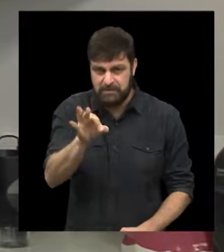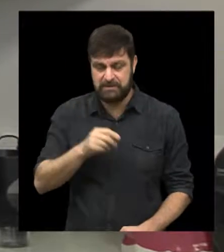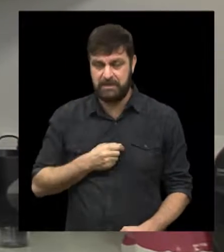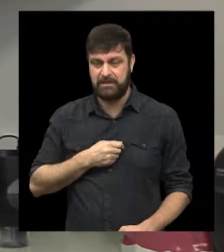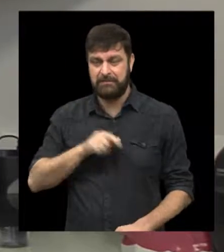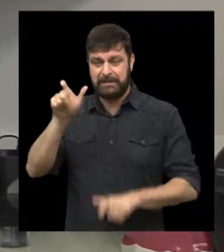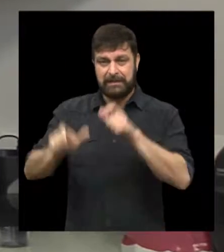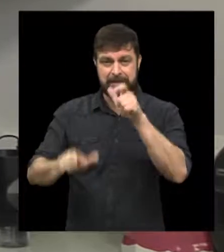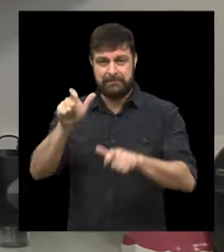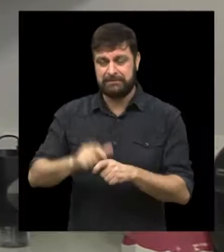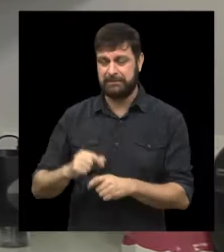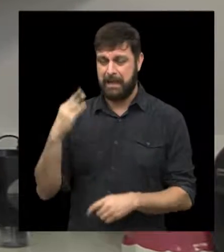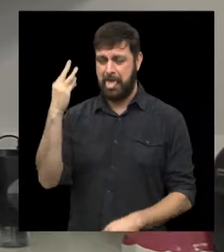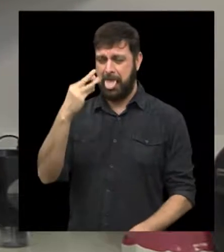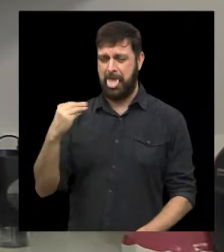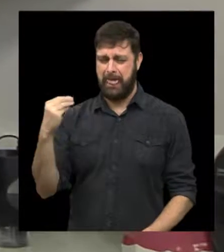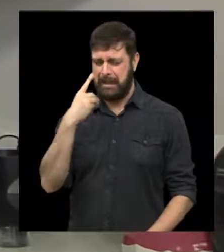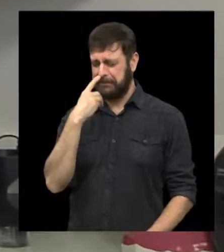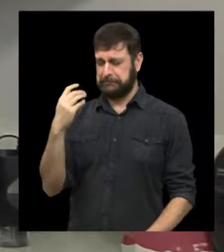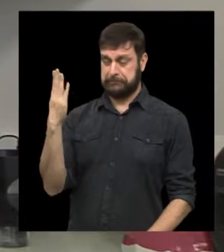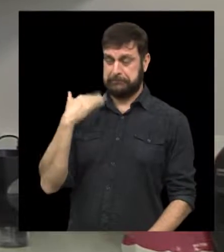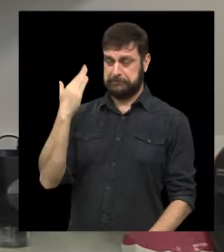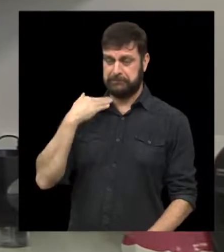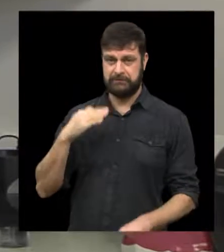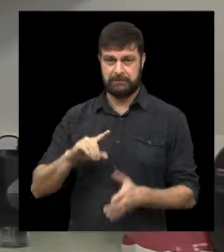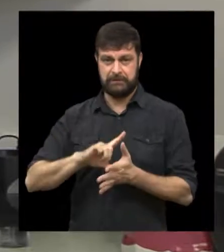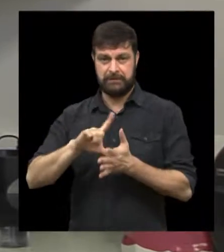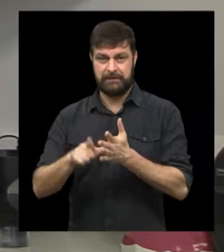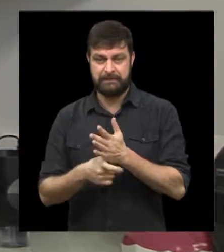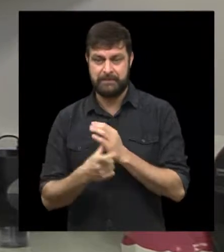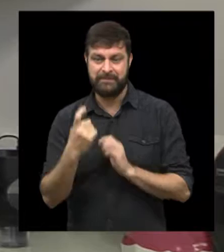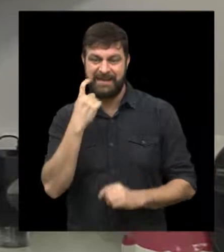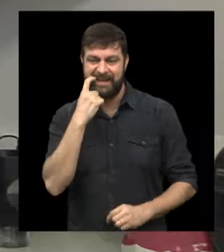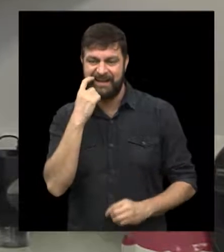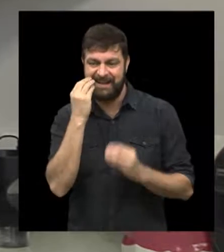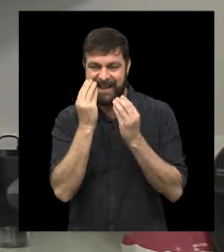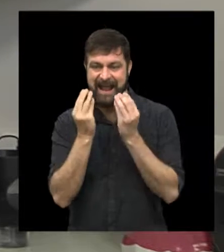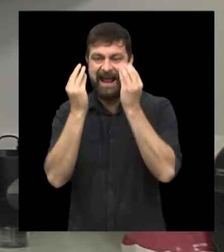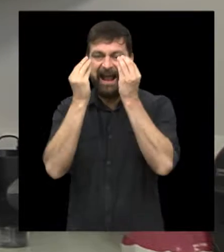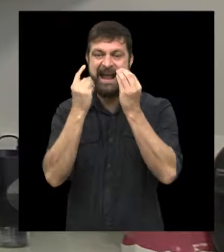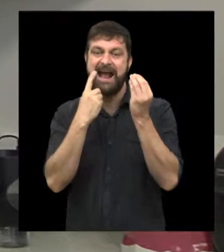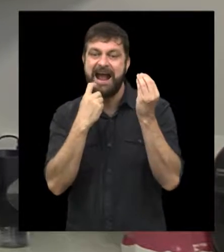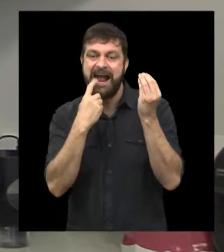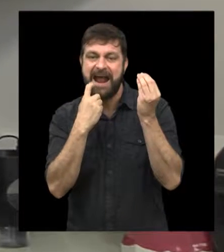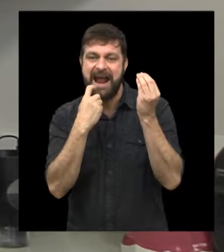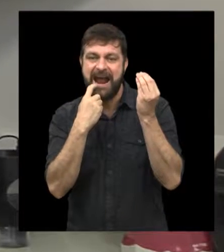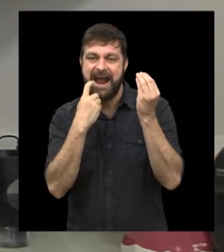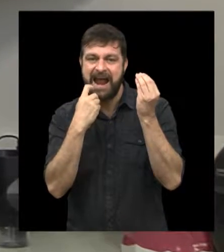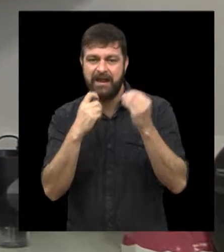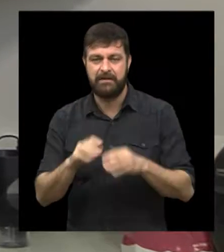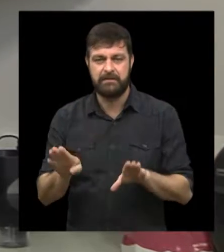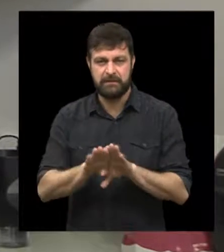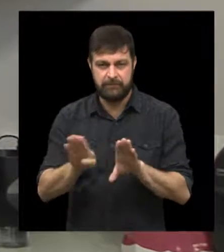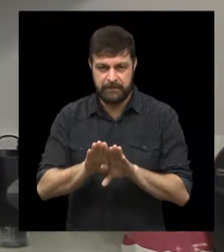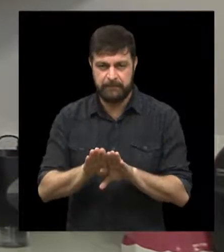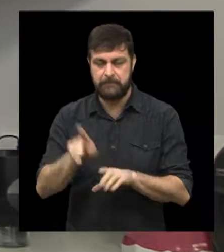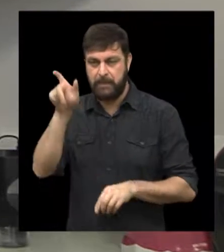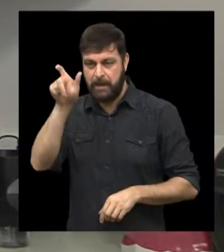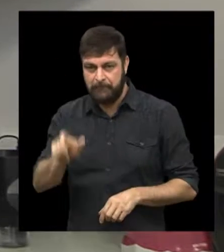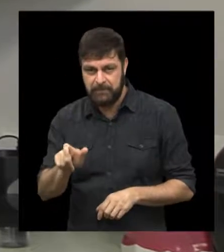98% das causas bucais. Em segundo lugar, as doenças de gengiva. Então, um bom